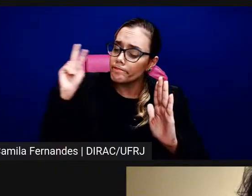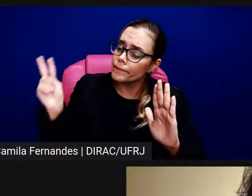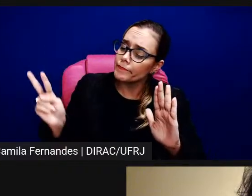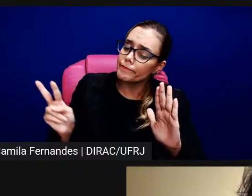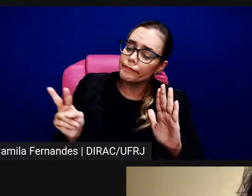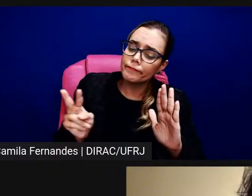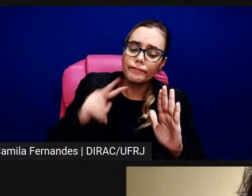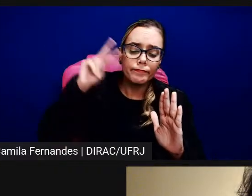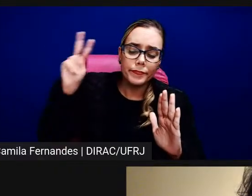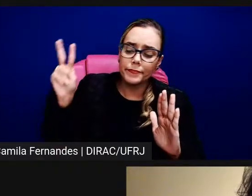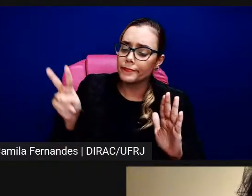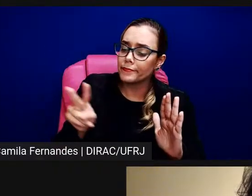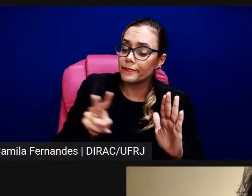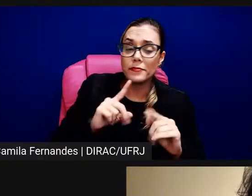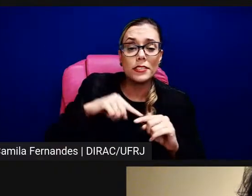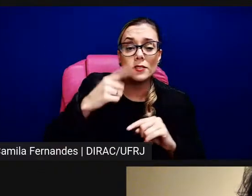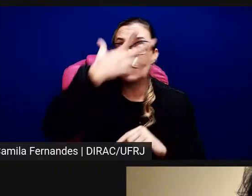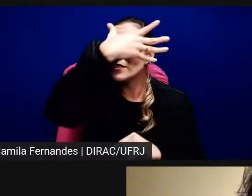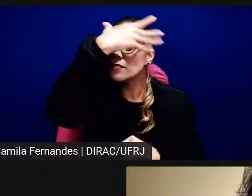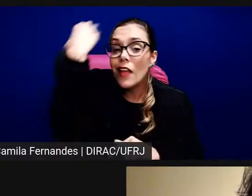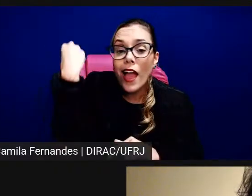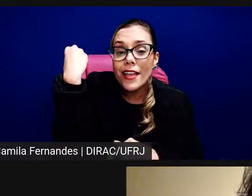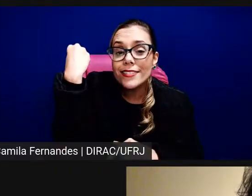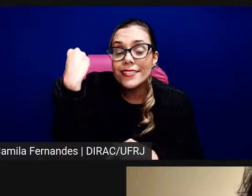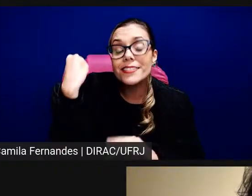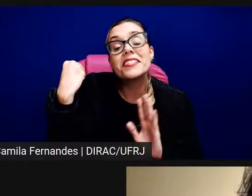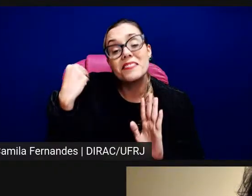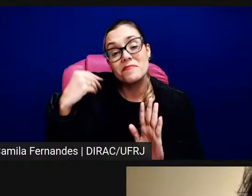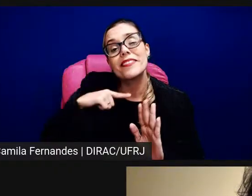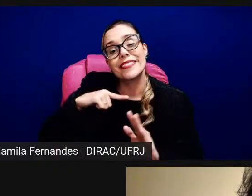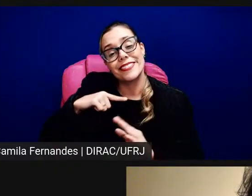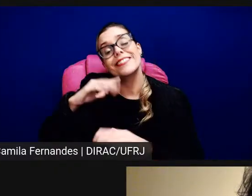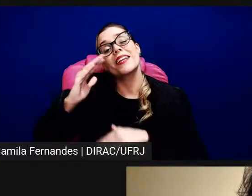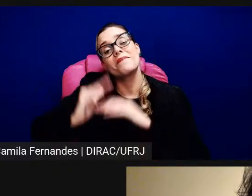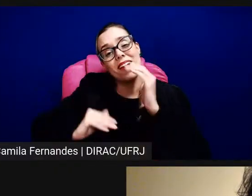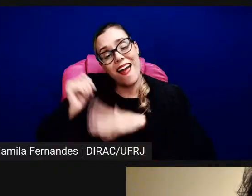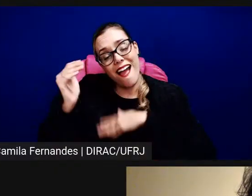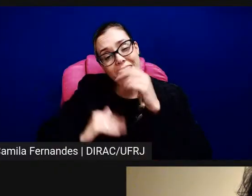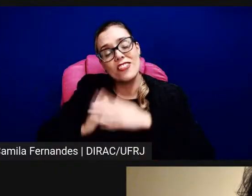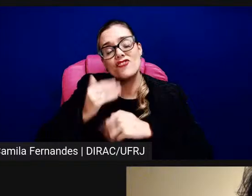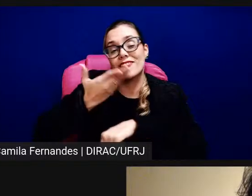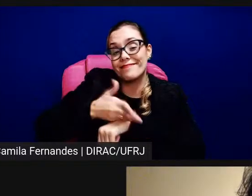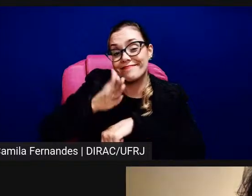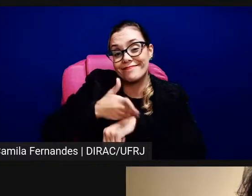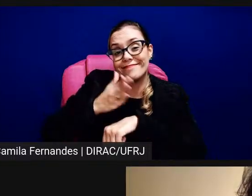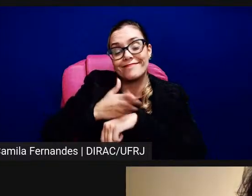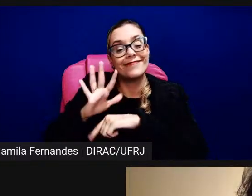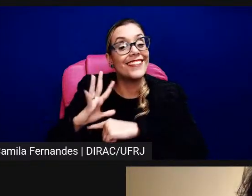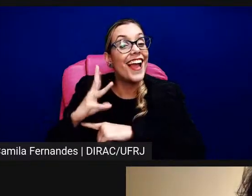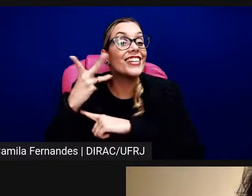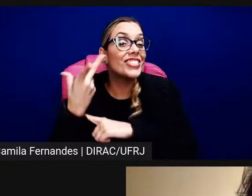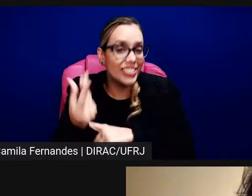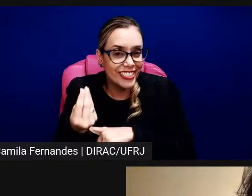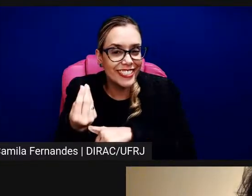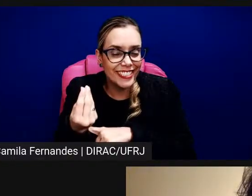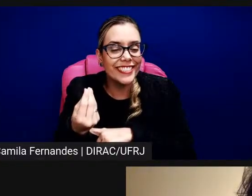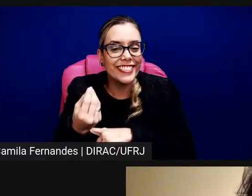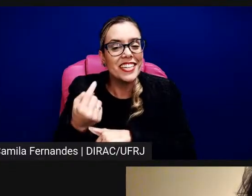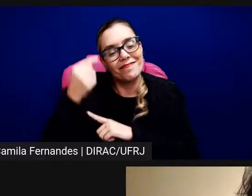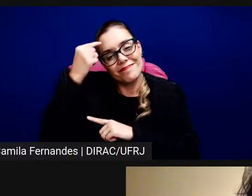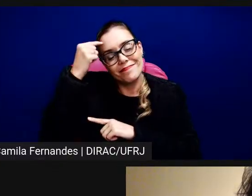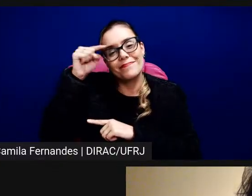atravessando essa prática, né, e dizer que é uma prática de experiência artística, até mesmo pensando nesses termos, né.